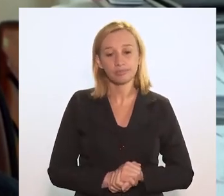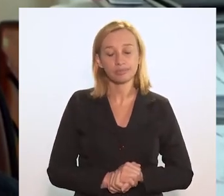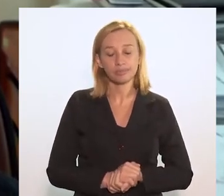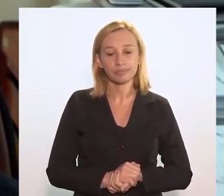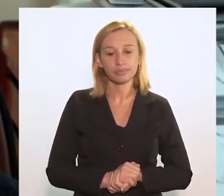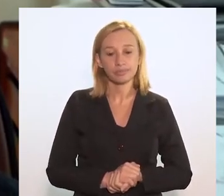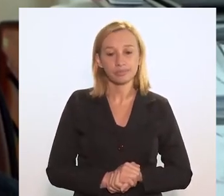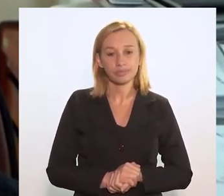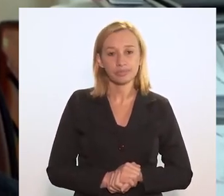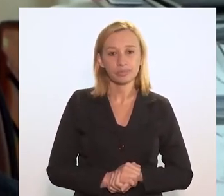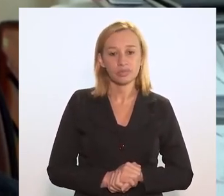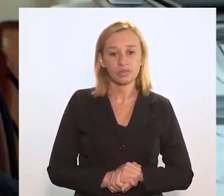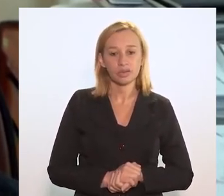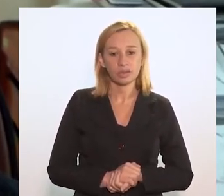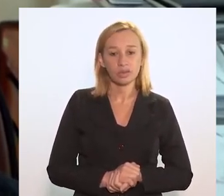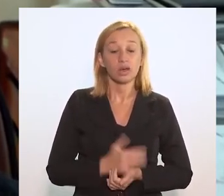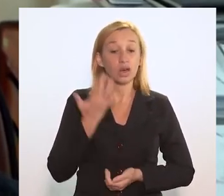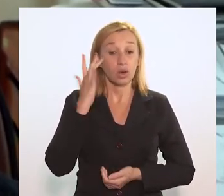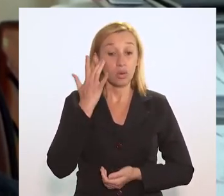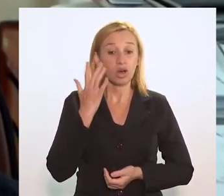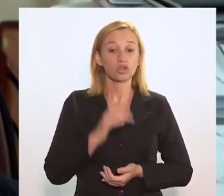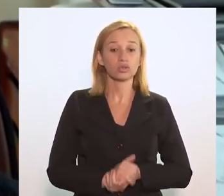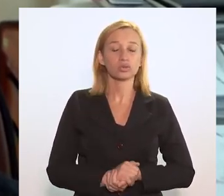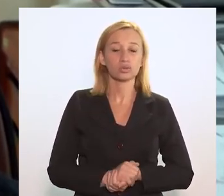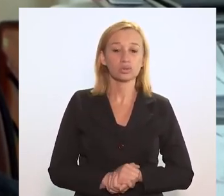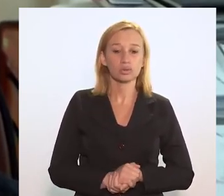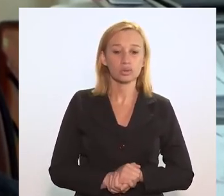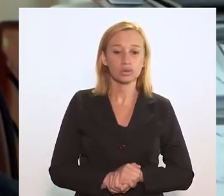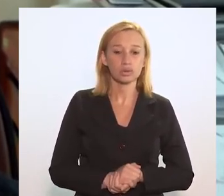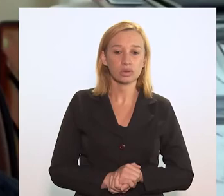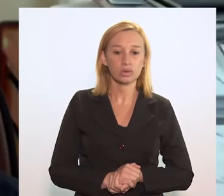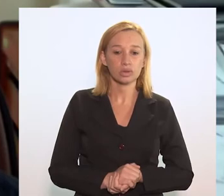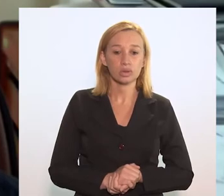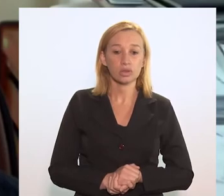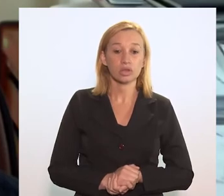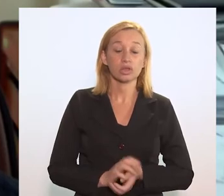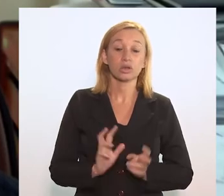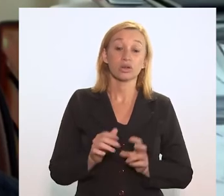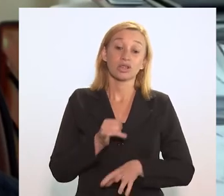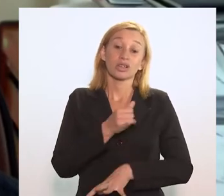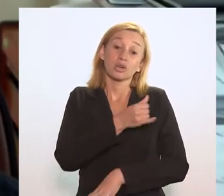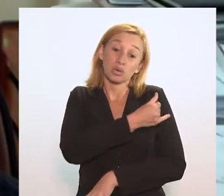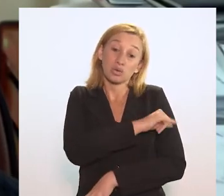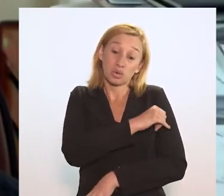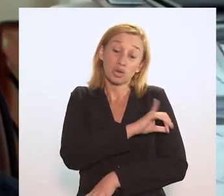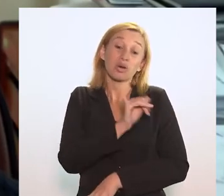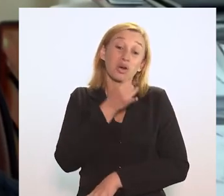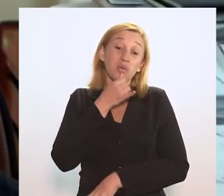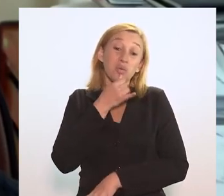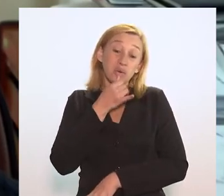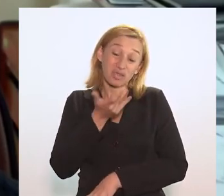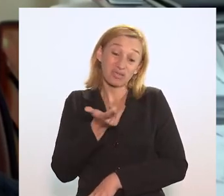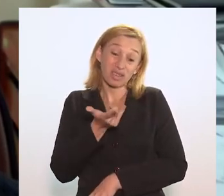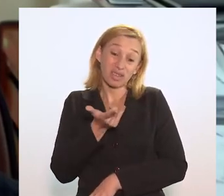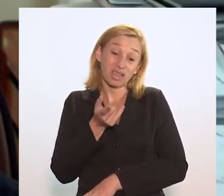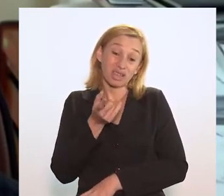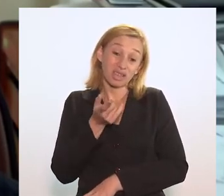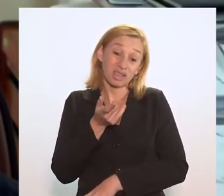com tudo isso que está sendo dito aqui. Eu acho que a situação no Rio é muito ruim.